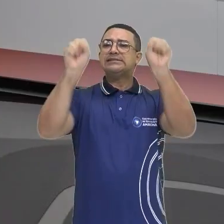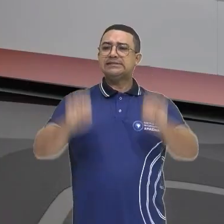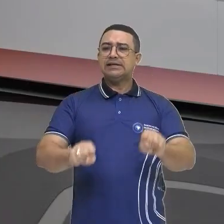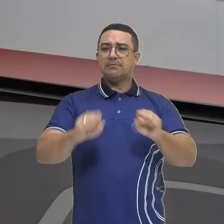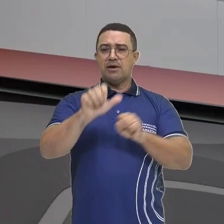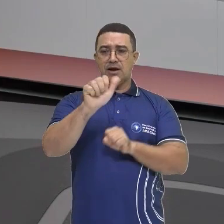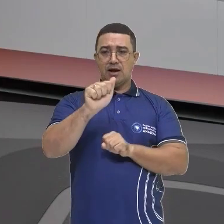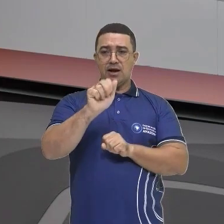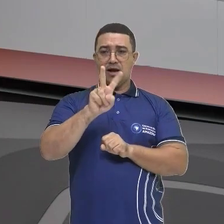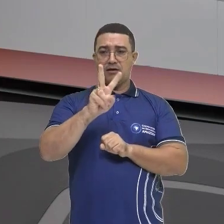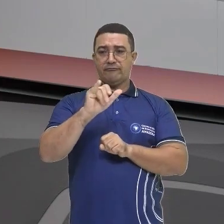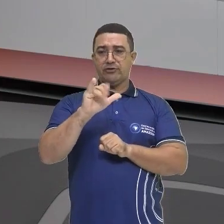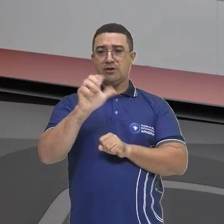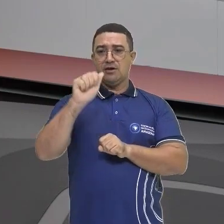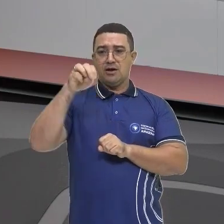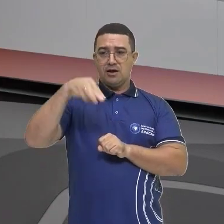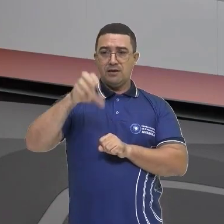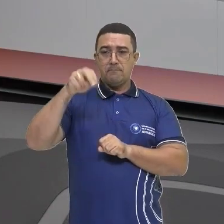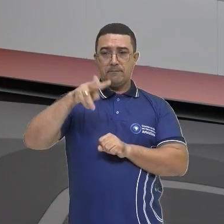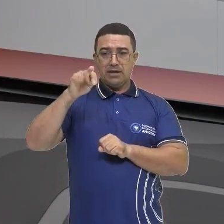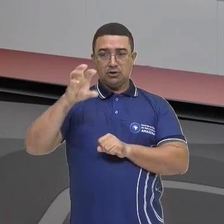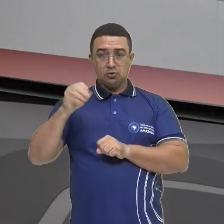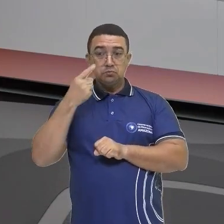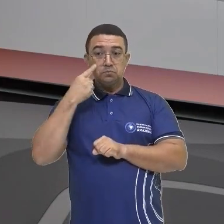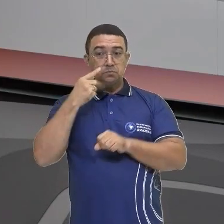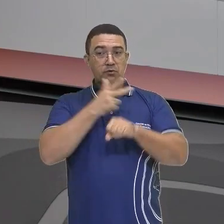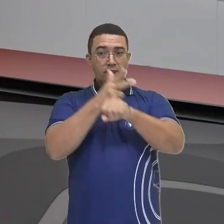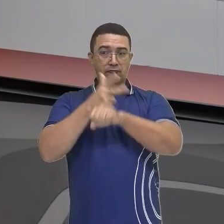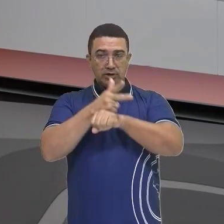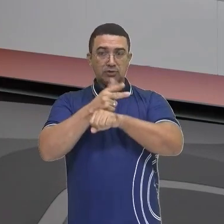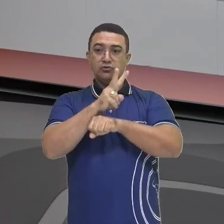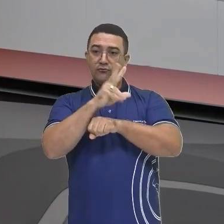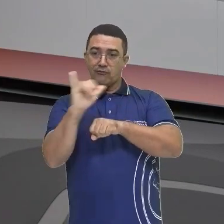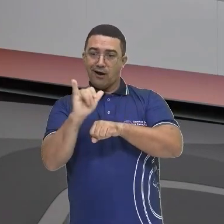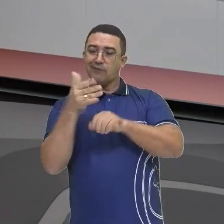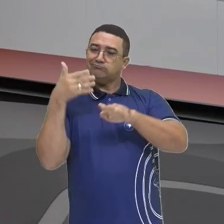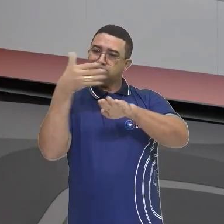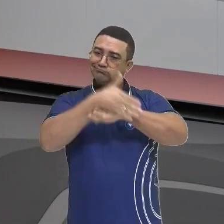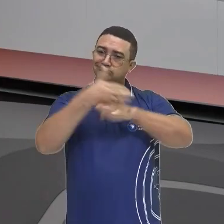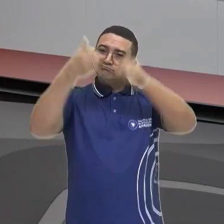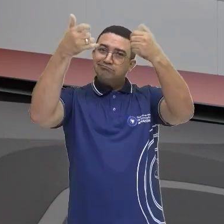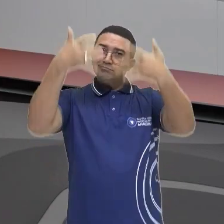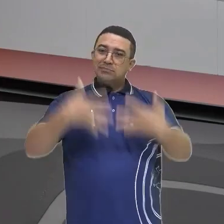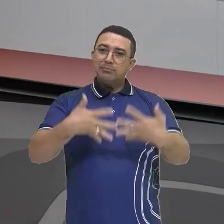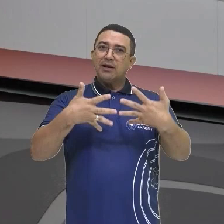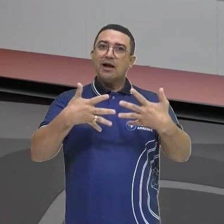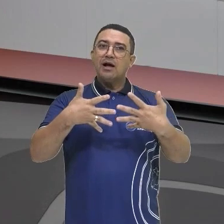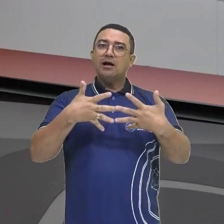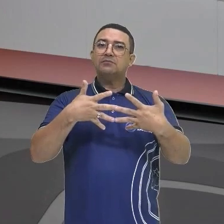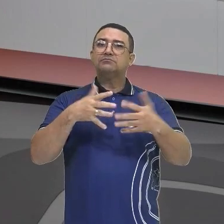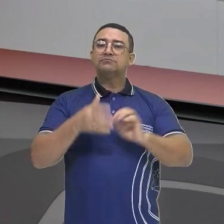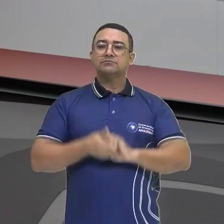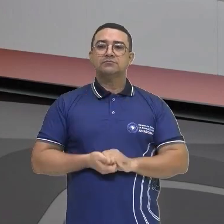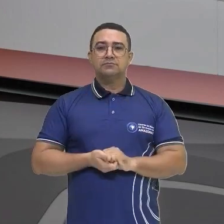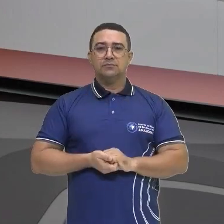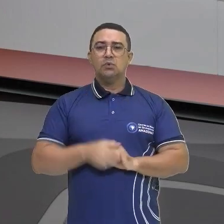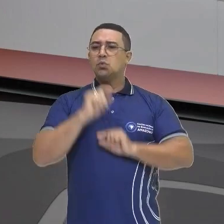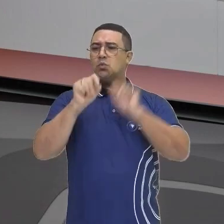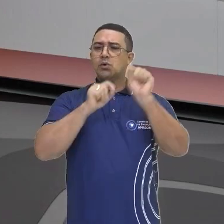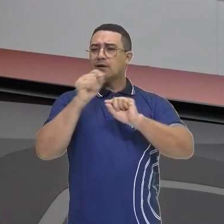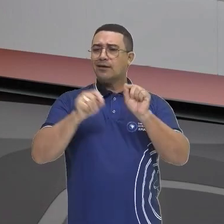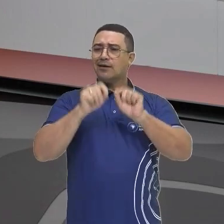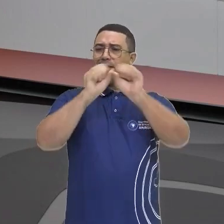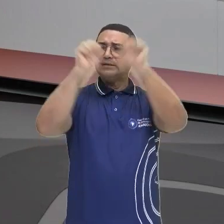Então vamos assistir ao vídeo onde o Curumi, mais uma vez, vai participar da nossa aula e vai explicar aí para a gente o que